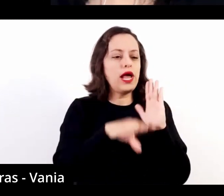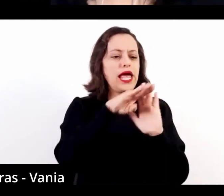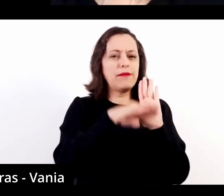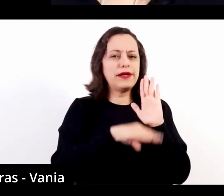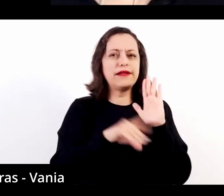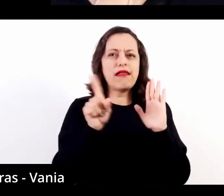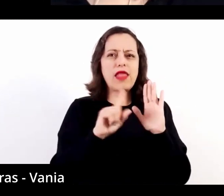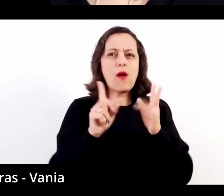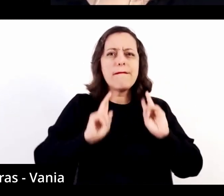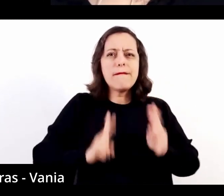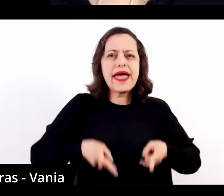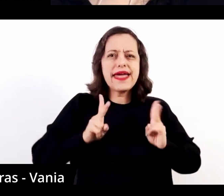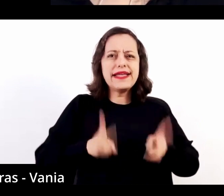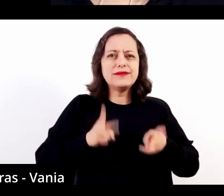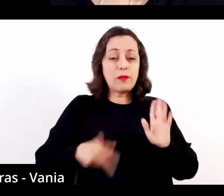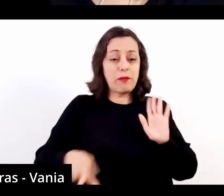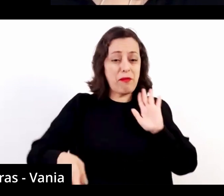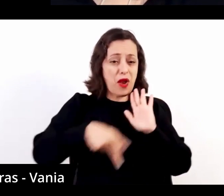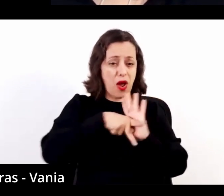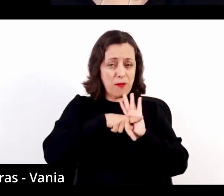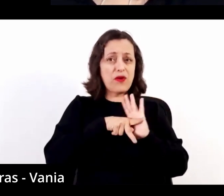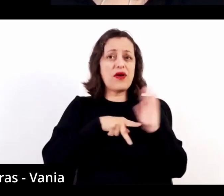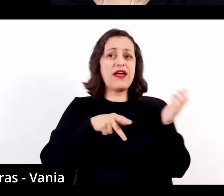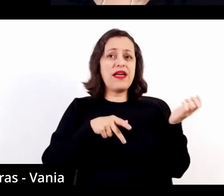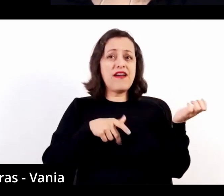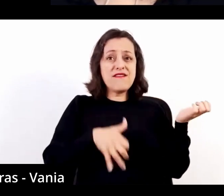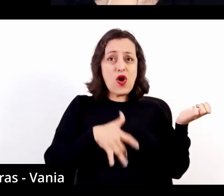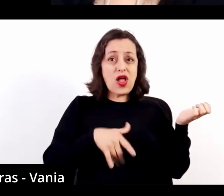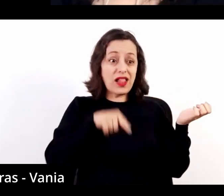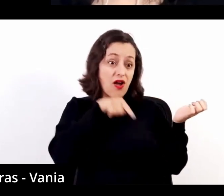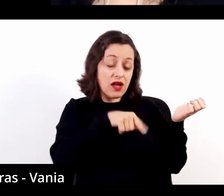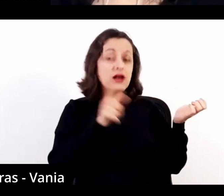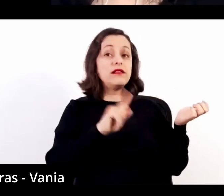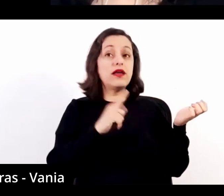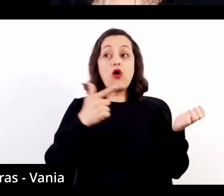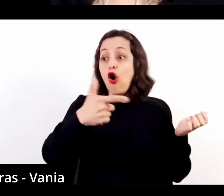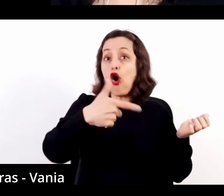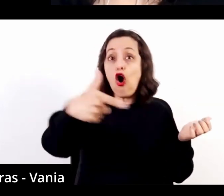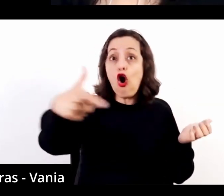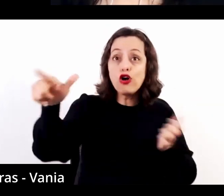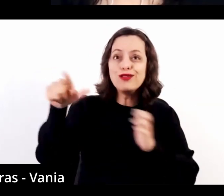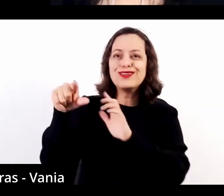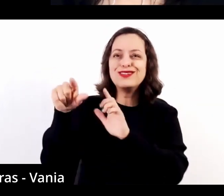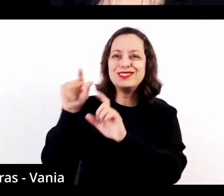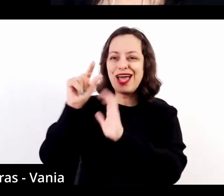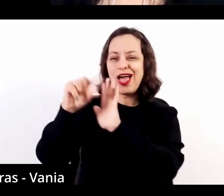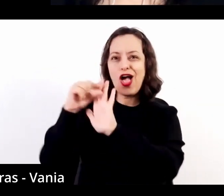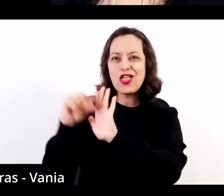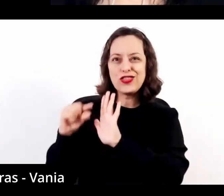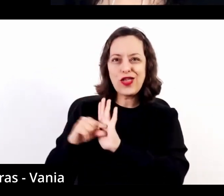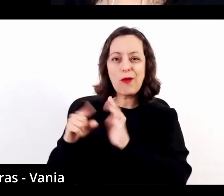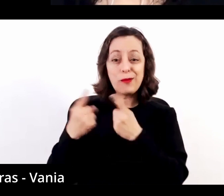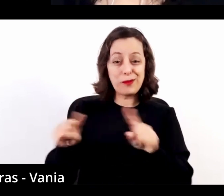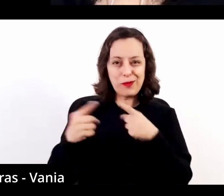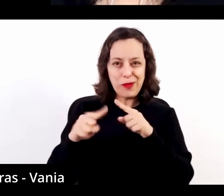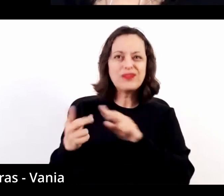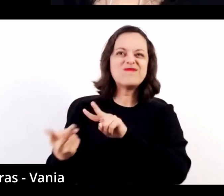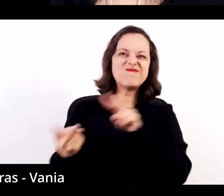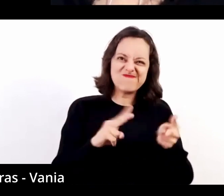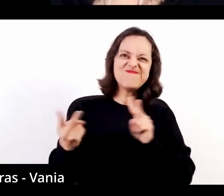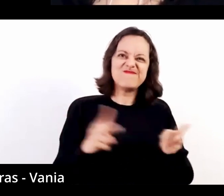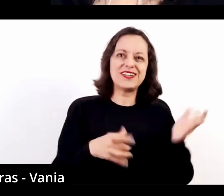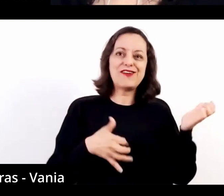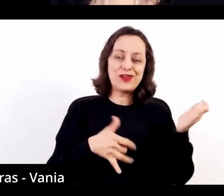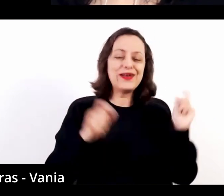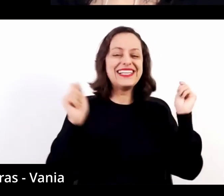que não só aquele que é escrito para o instrumento. Isso eu acho que é uma capacidade ímpar do